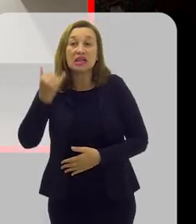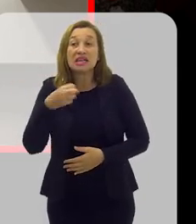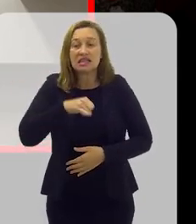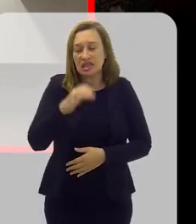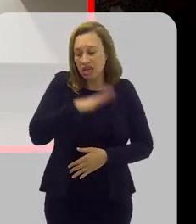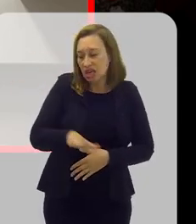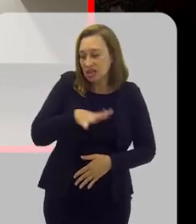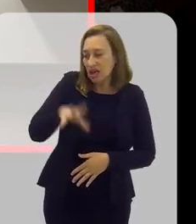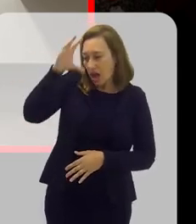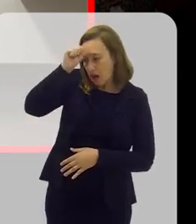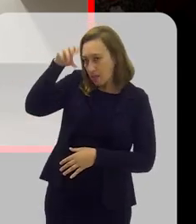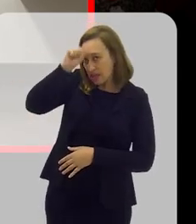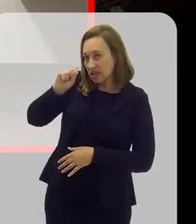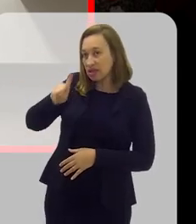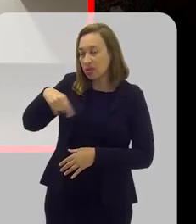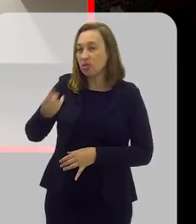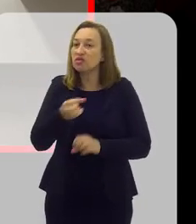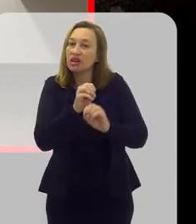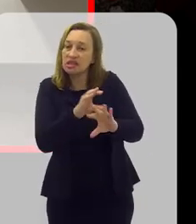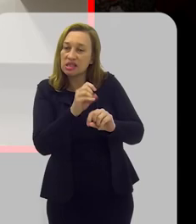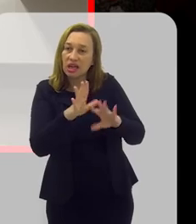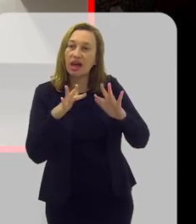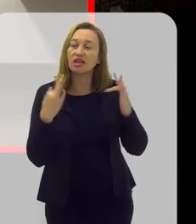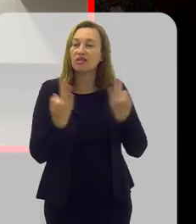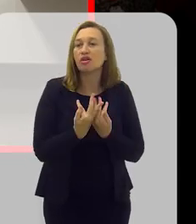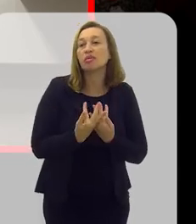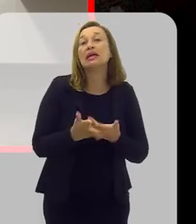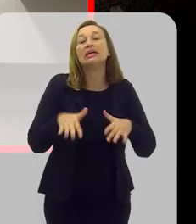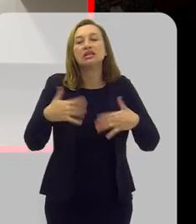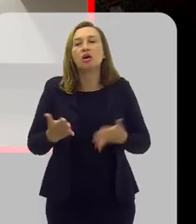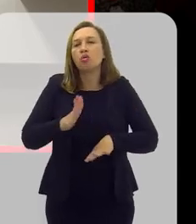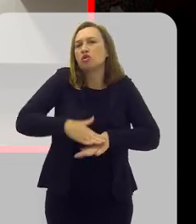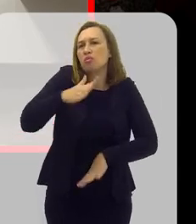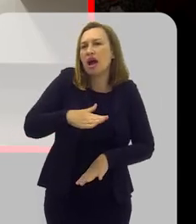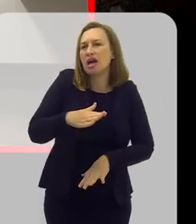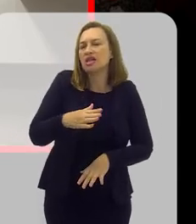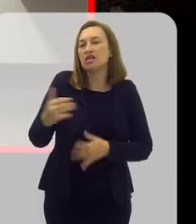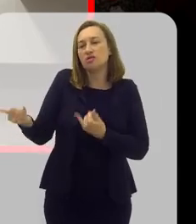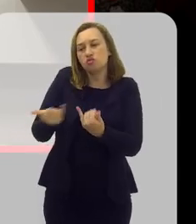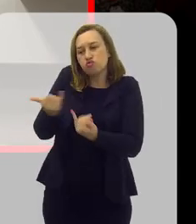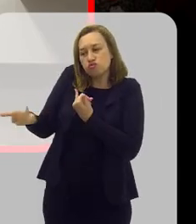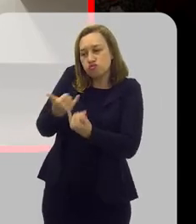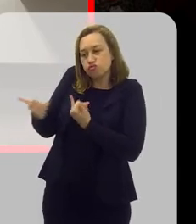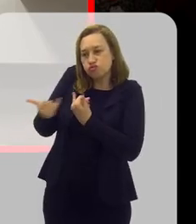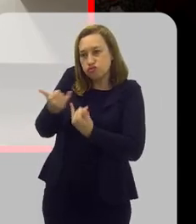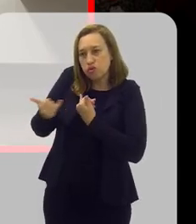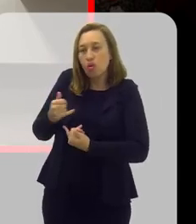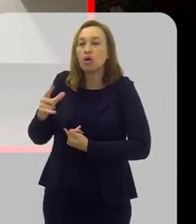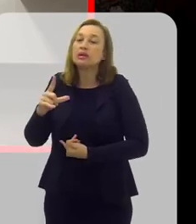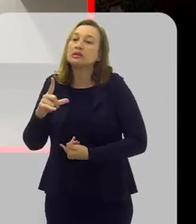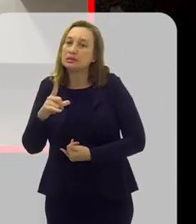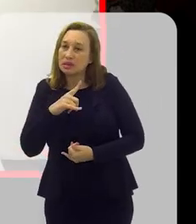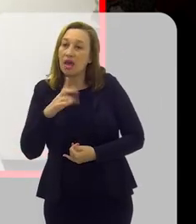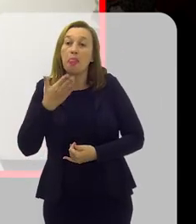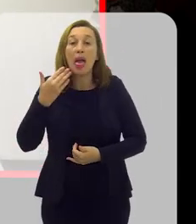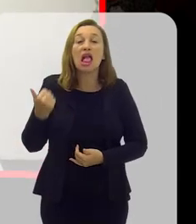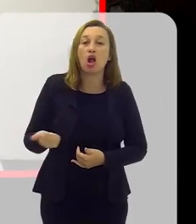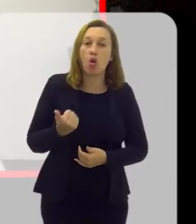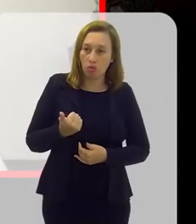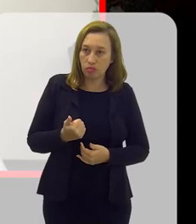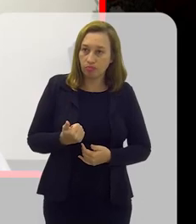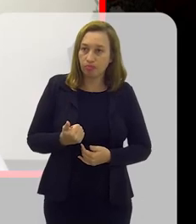aprende ali, ela vai passar isso depois também. Então, quanto mais informação a gente tem sendo passada,